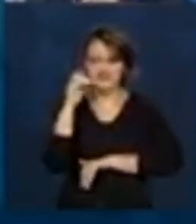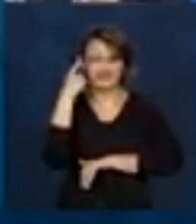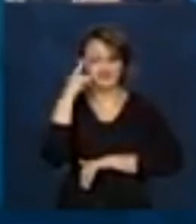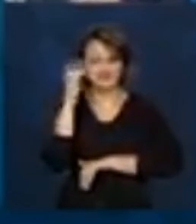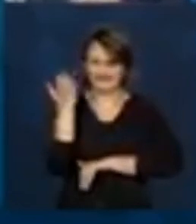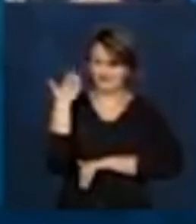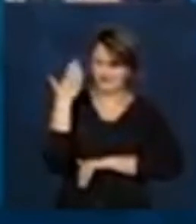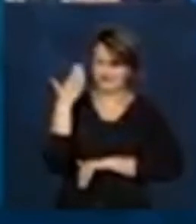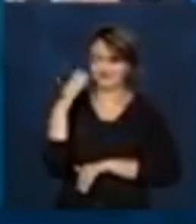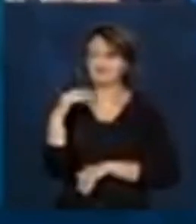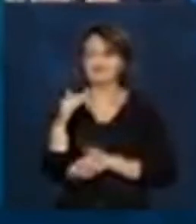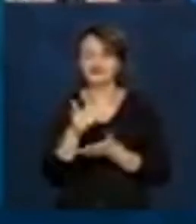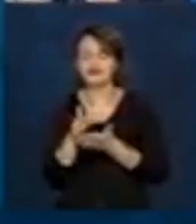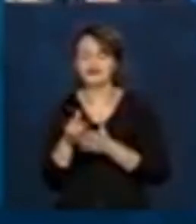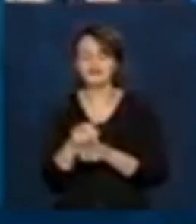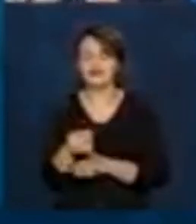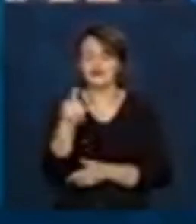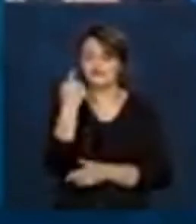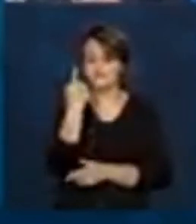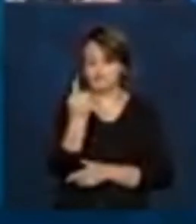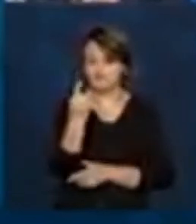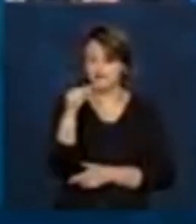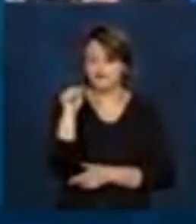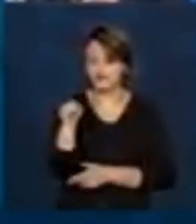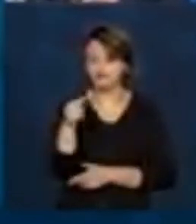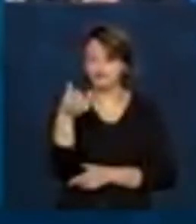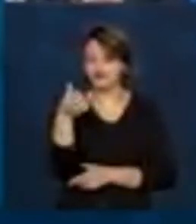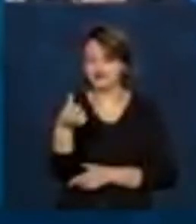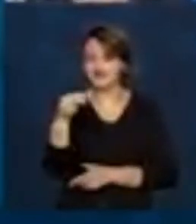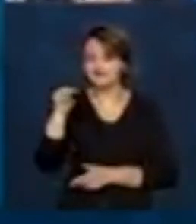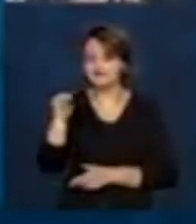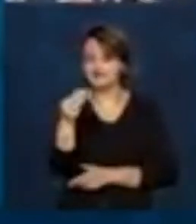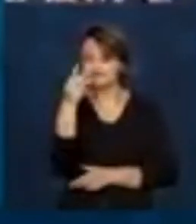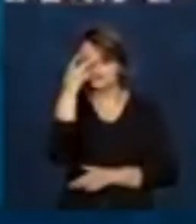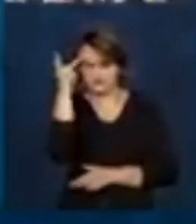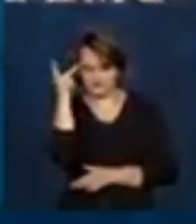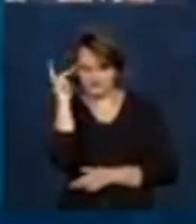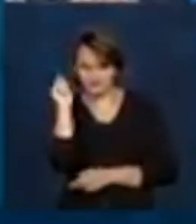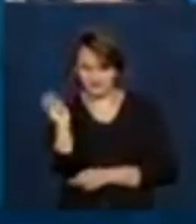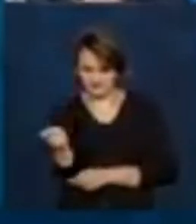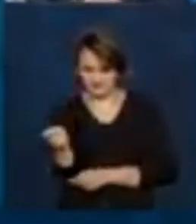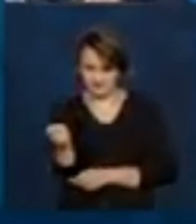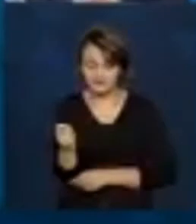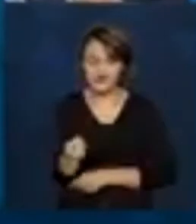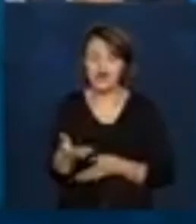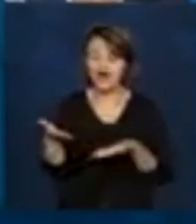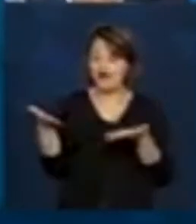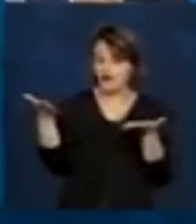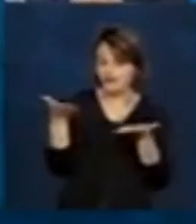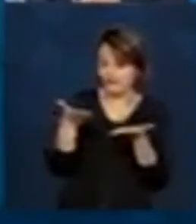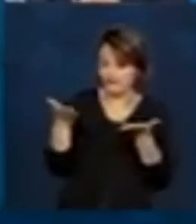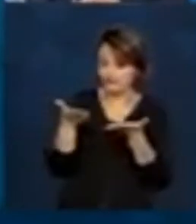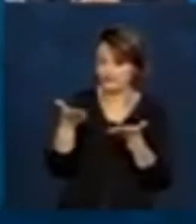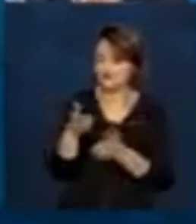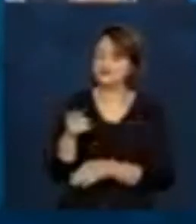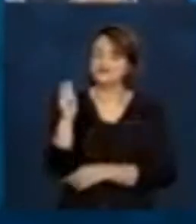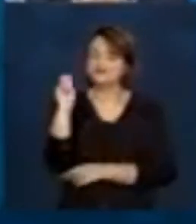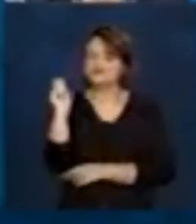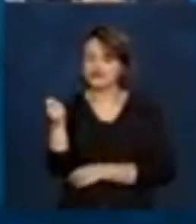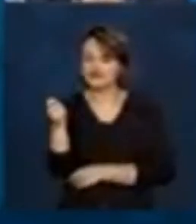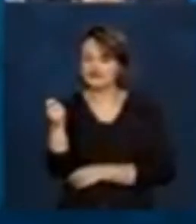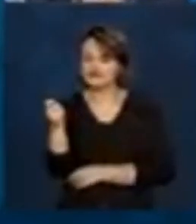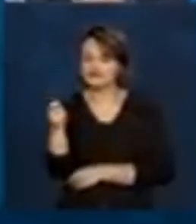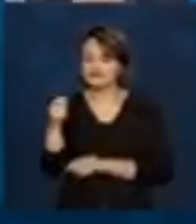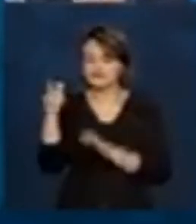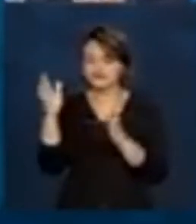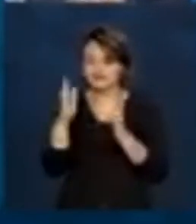atrás, para 1,6 milhão de pessoas. Hoje, nós estamos pagando o NIS